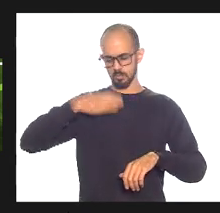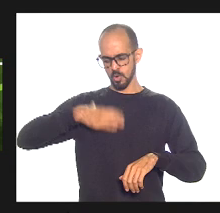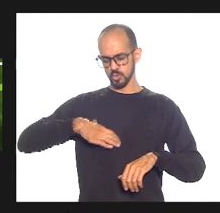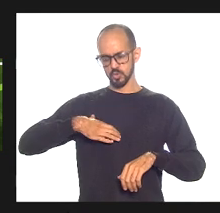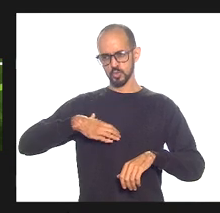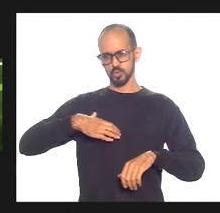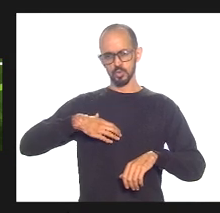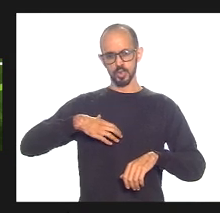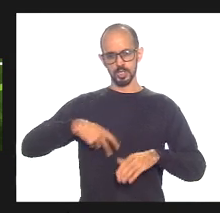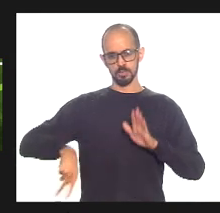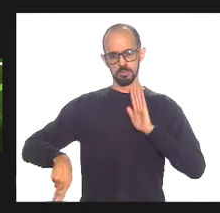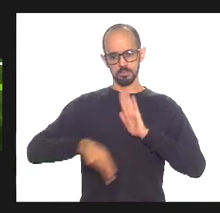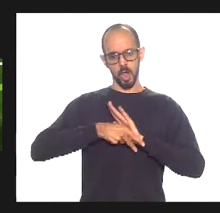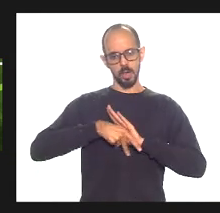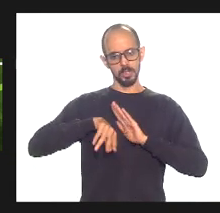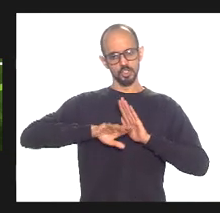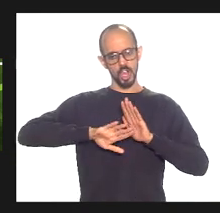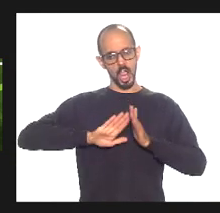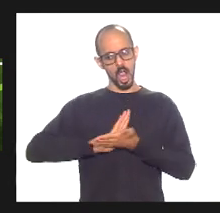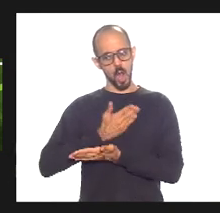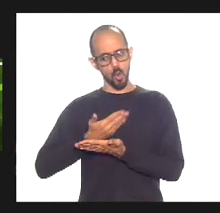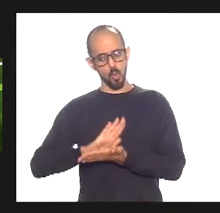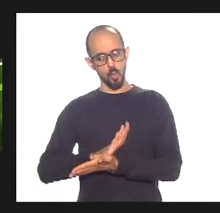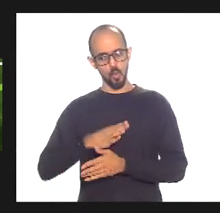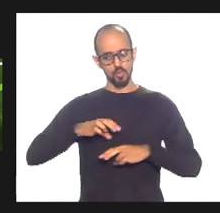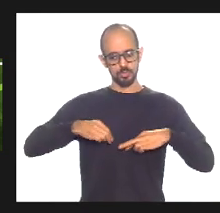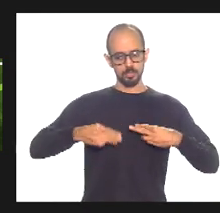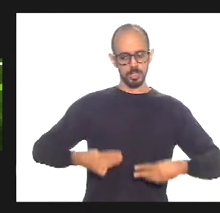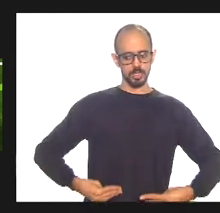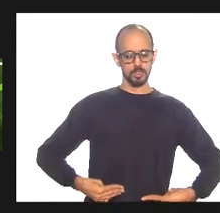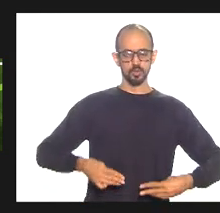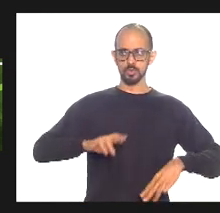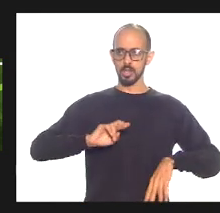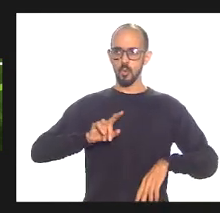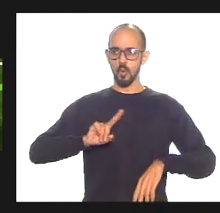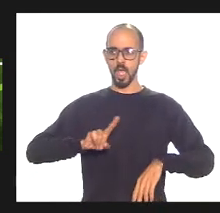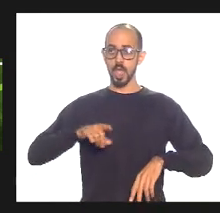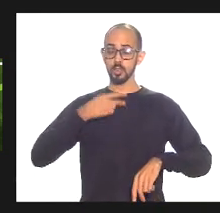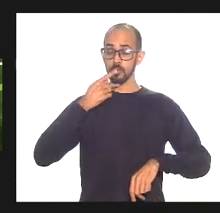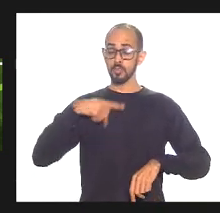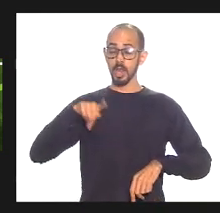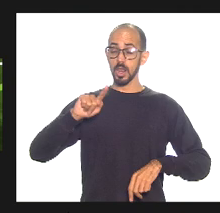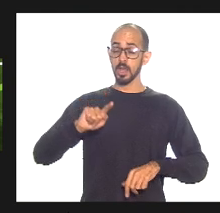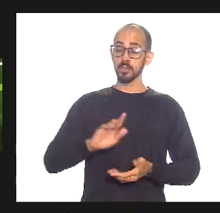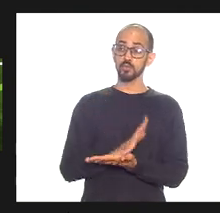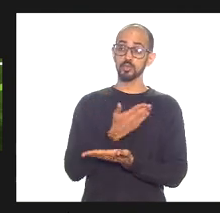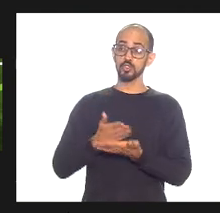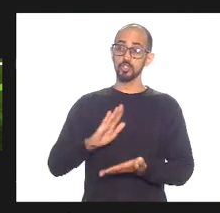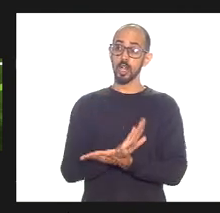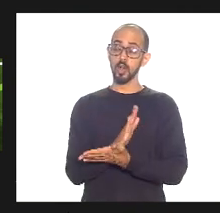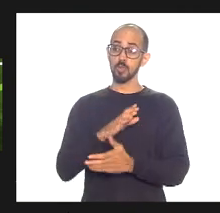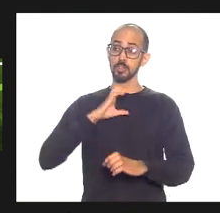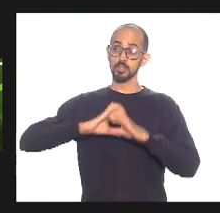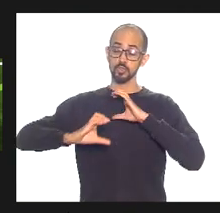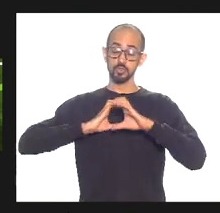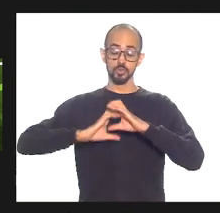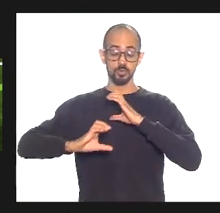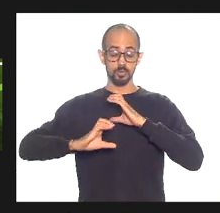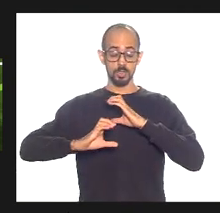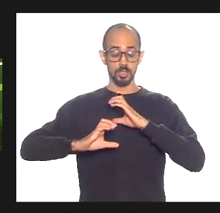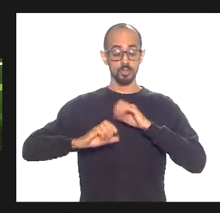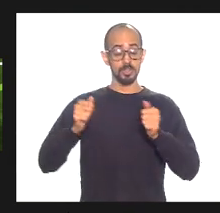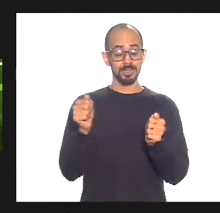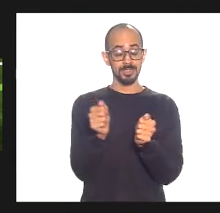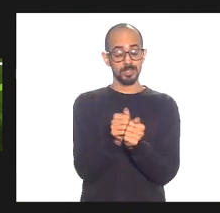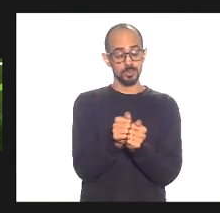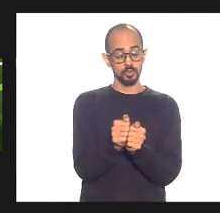ímpares de alguns ministros eu falo da discussão da importância do diálogo no Rio de Janeiro da entrada do Rio de Janeiro no regime de recuperação fiscal